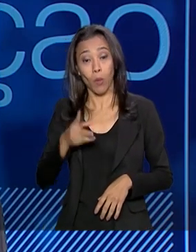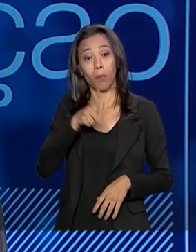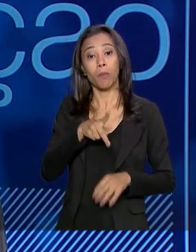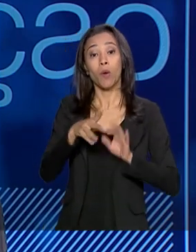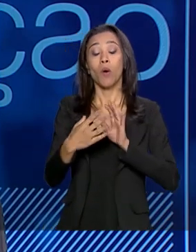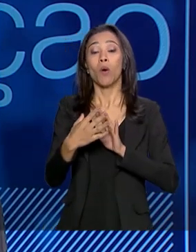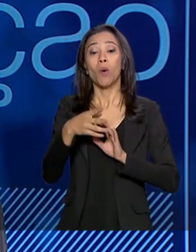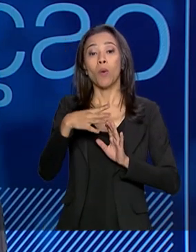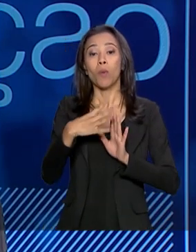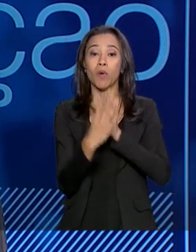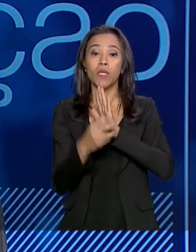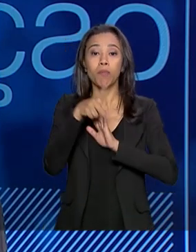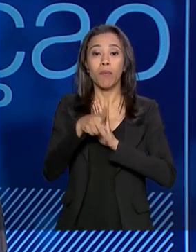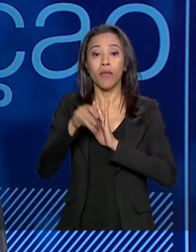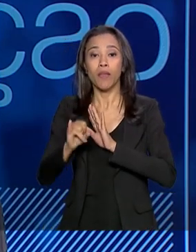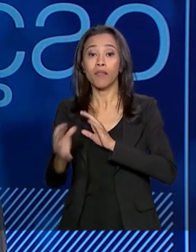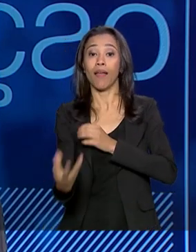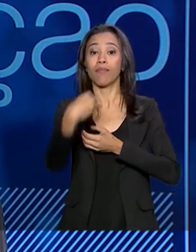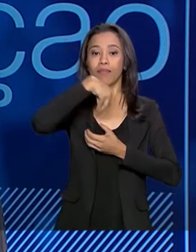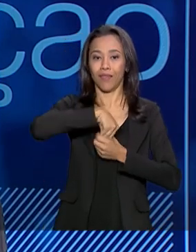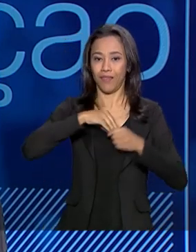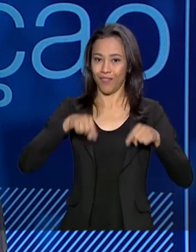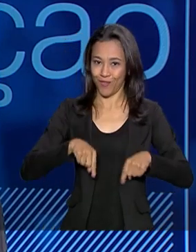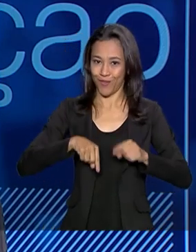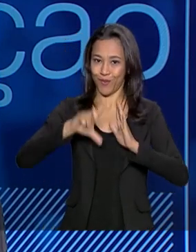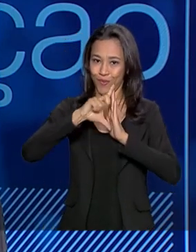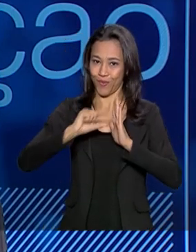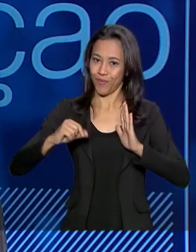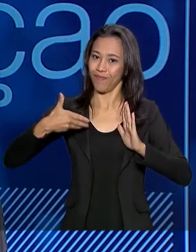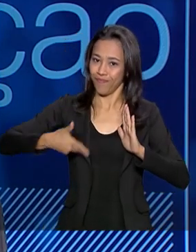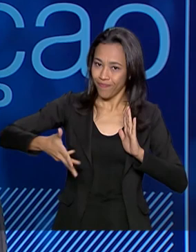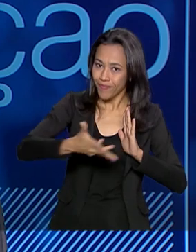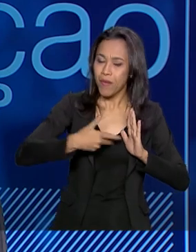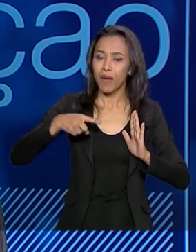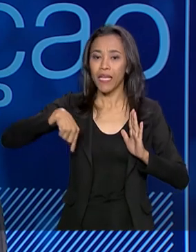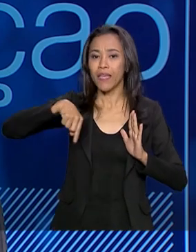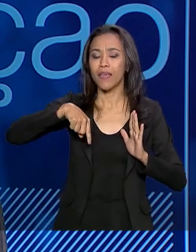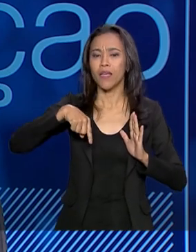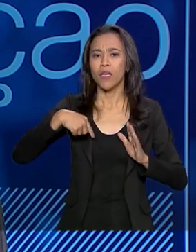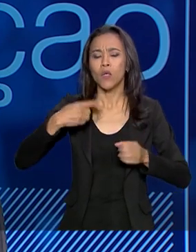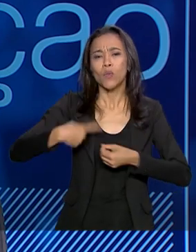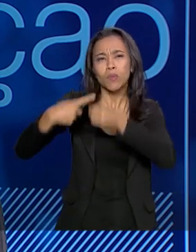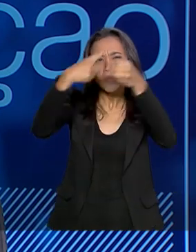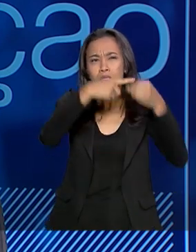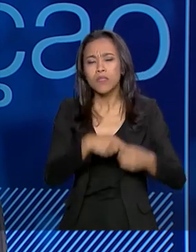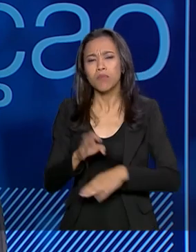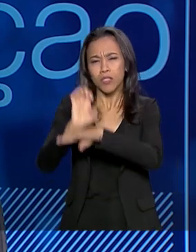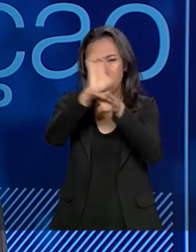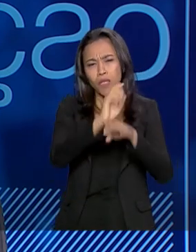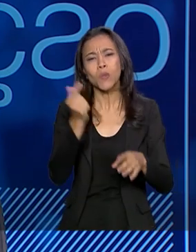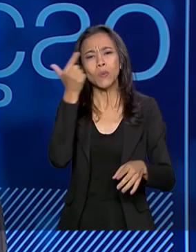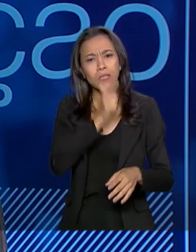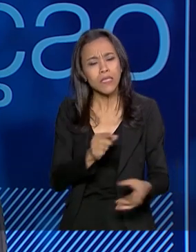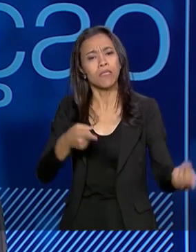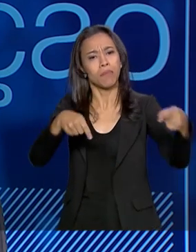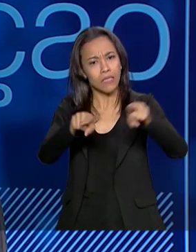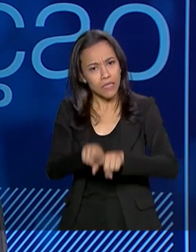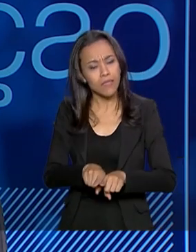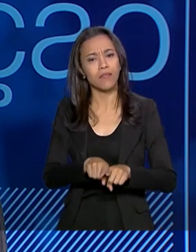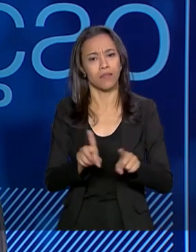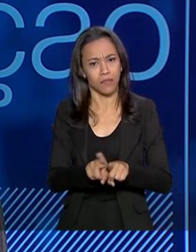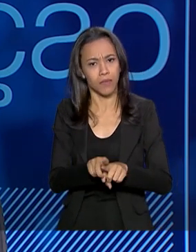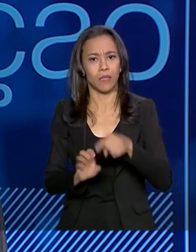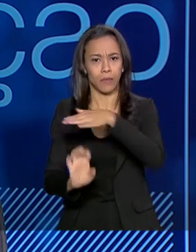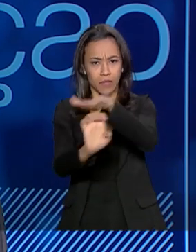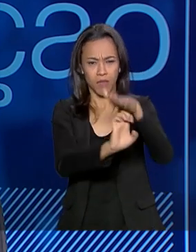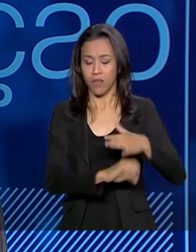fortalecer principalmente a agenda dos estados e dos municípios, para que eles também consigam fazer concessões e parcerias com a iniciativa privada. Tem vários